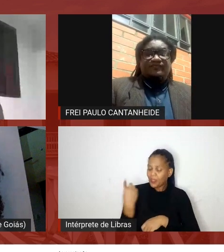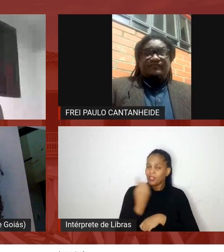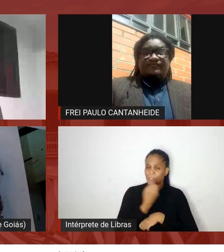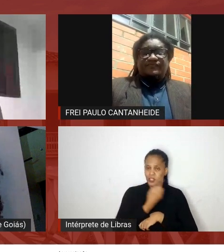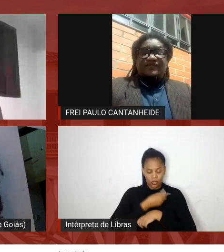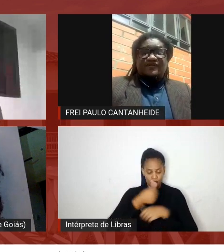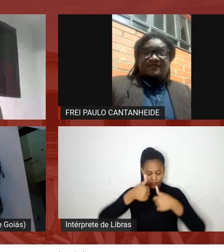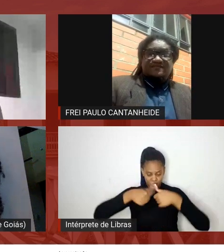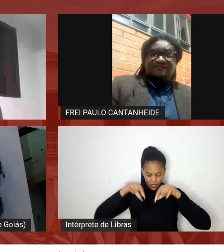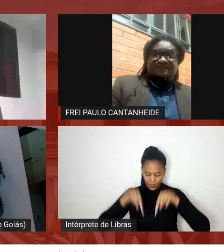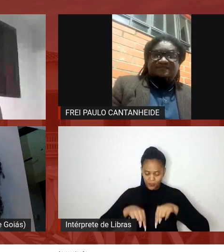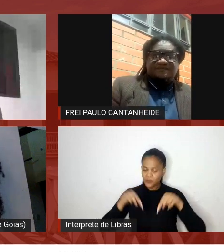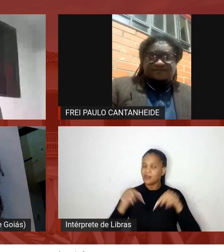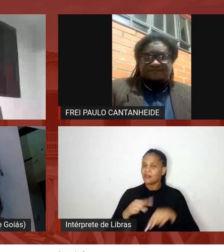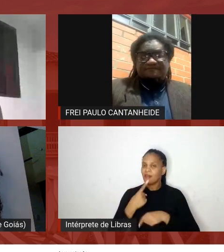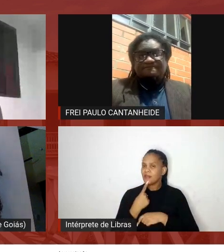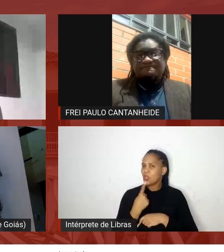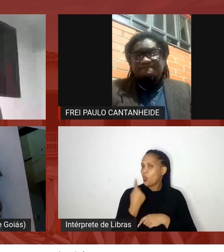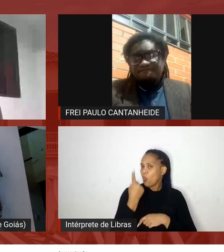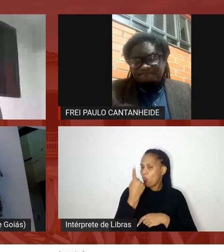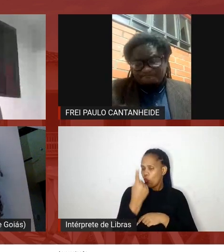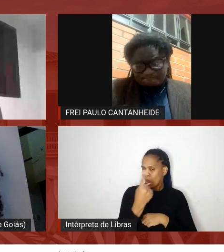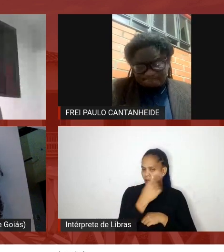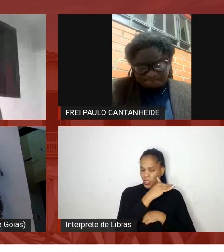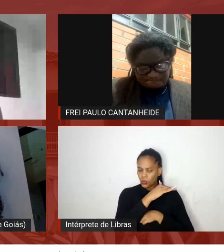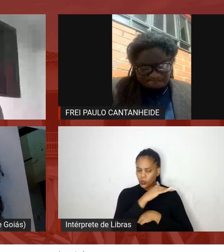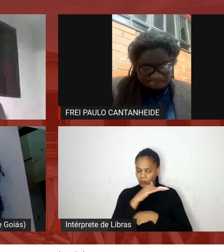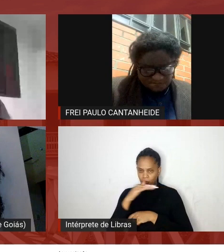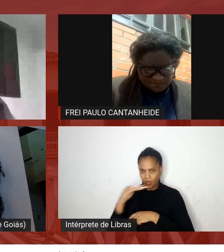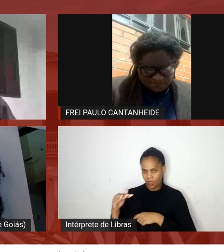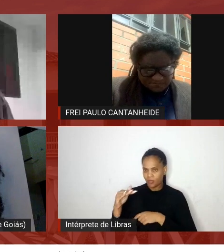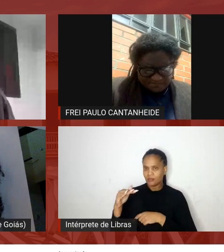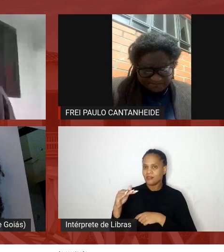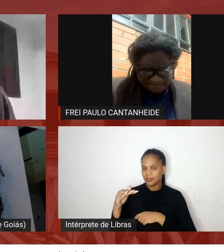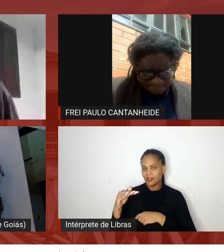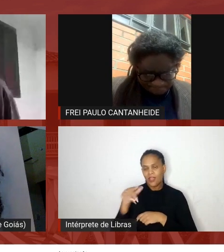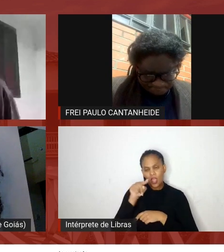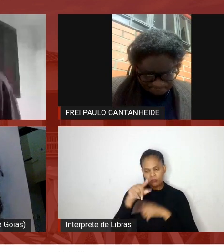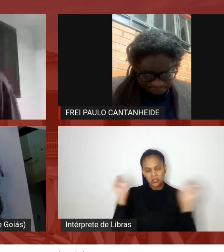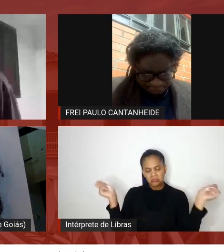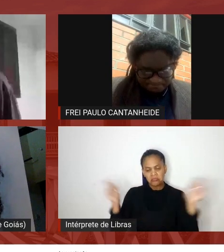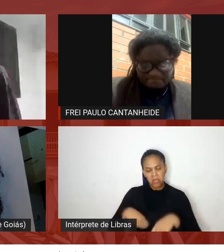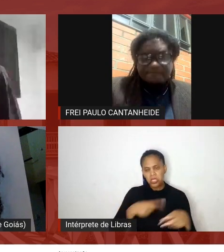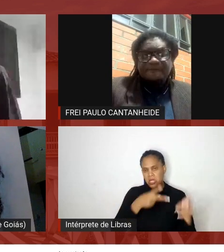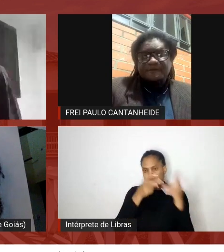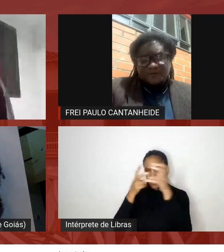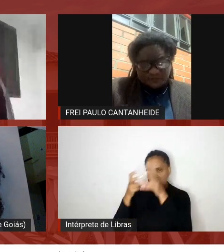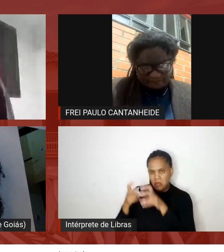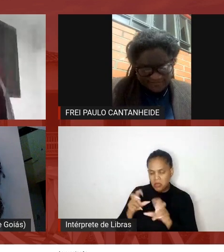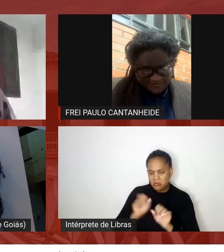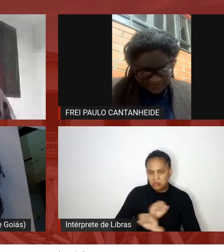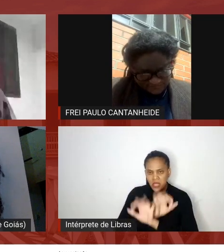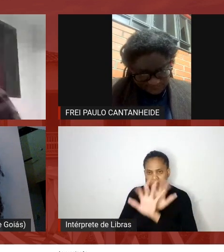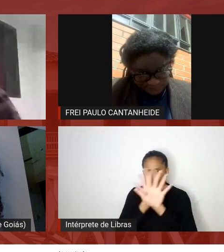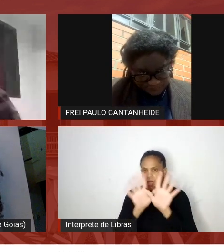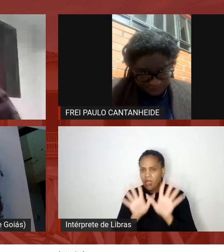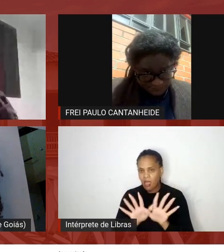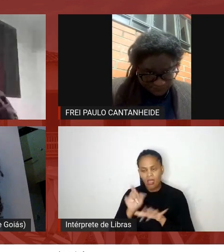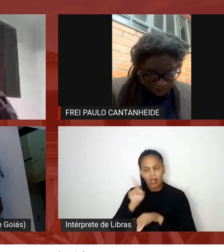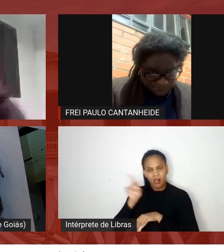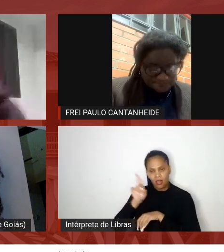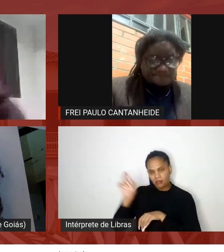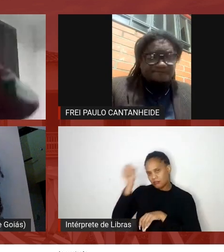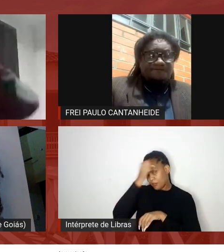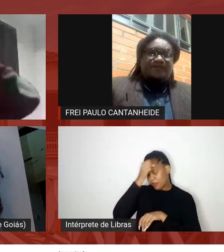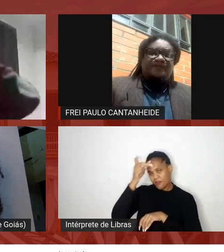nesse um ano e meio de mandata vocês podem observar no portal de transparência da prefeitura como